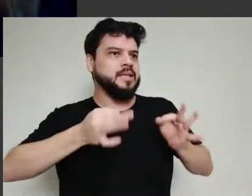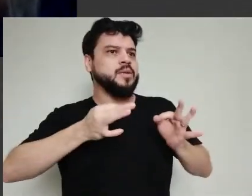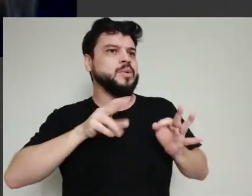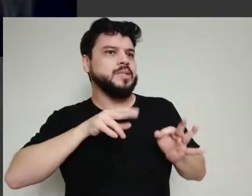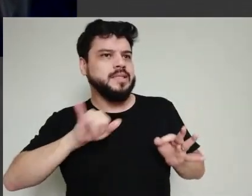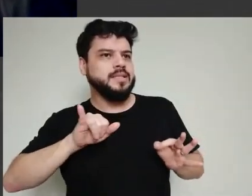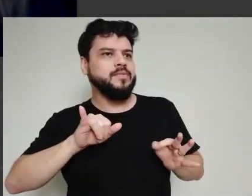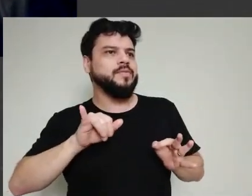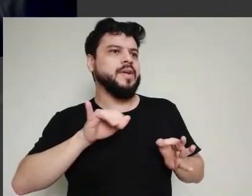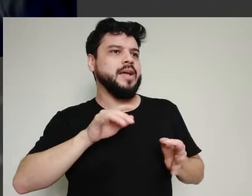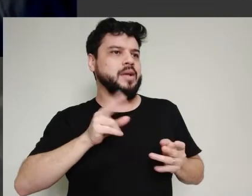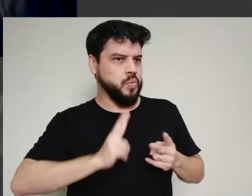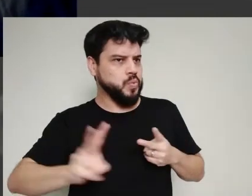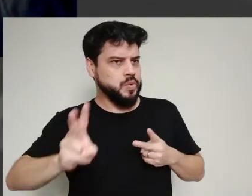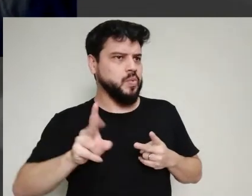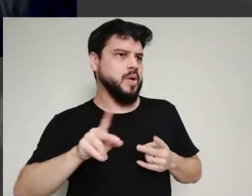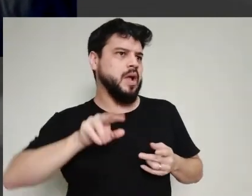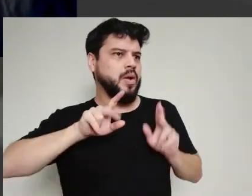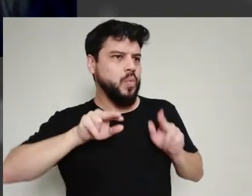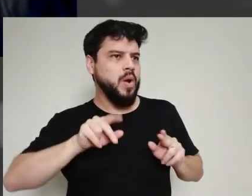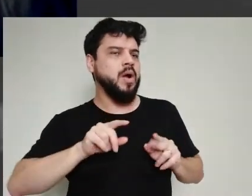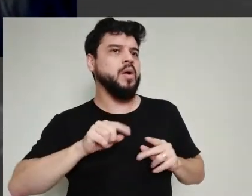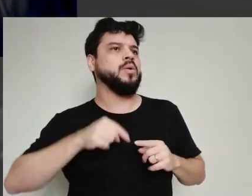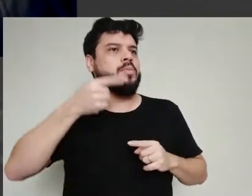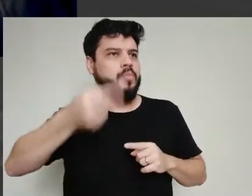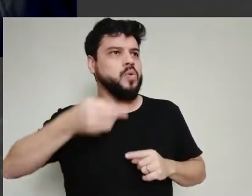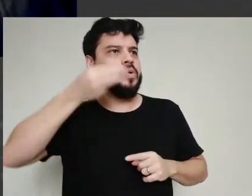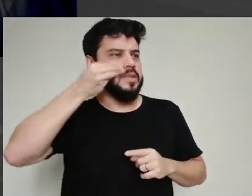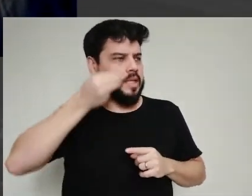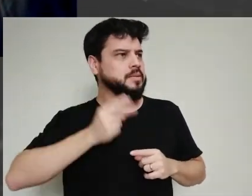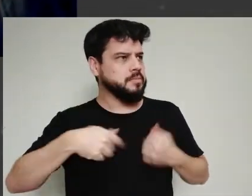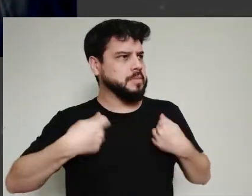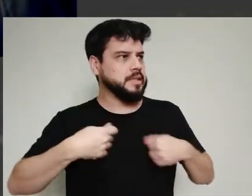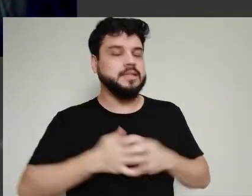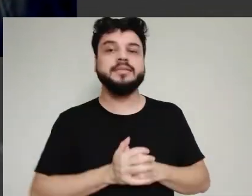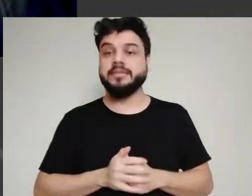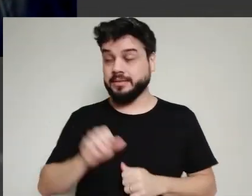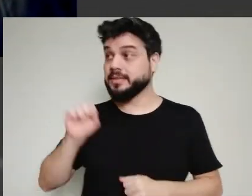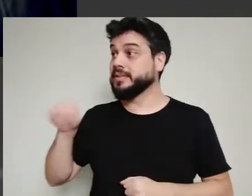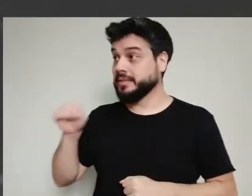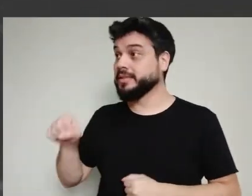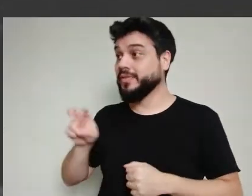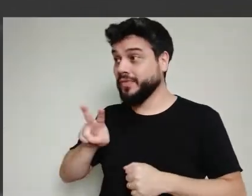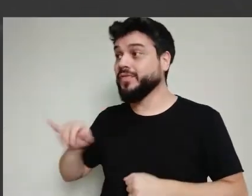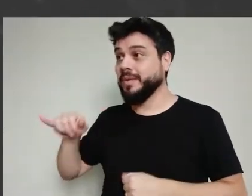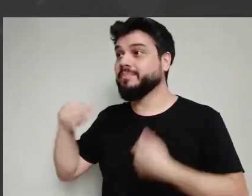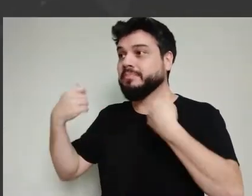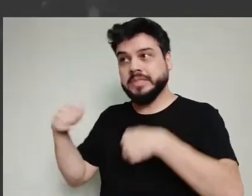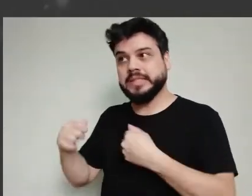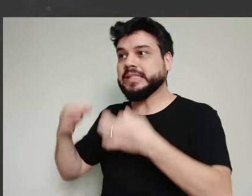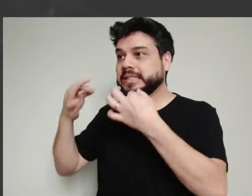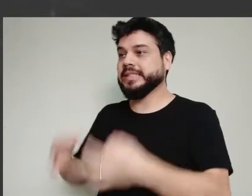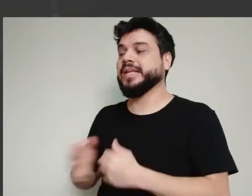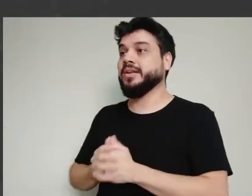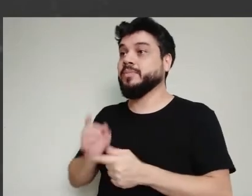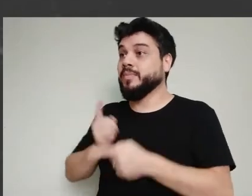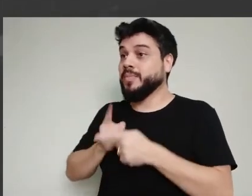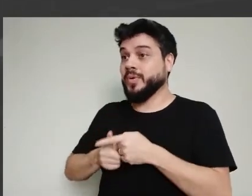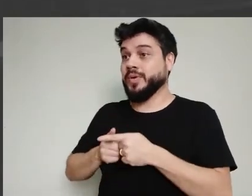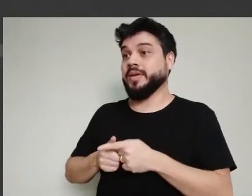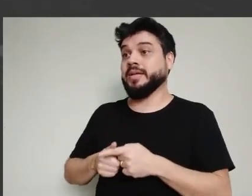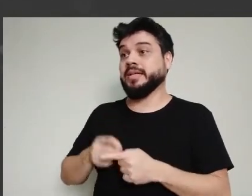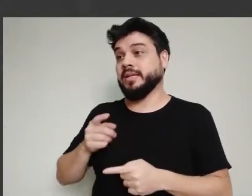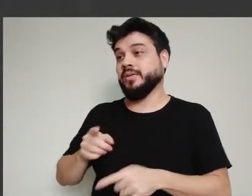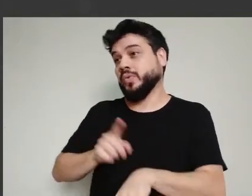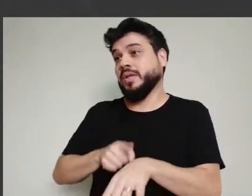testes devem continuar depois. Vão continuar com absoluta certeza. Porque esse pouco tempo, igual uma empresa chega